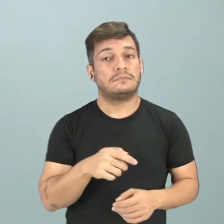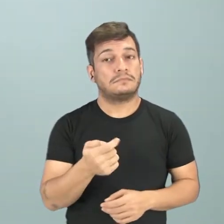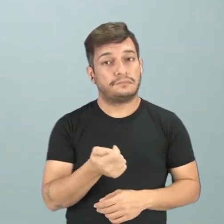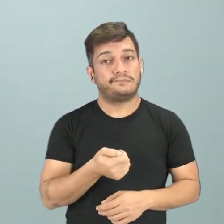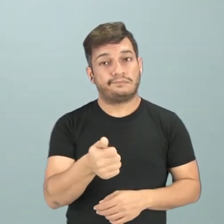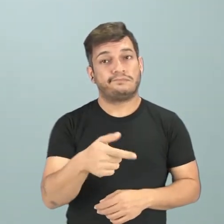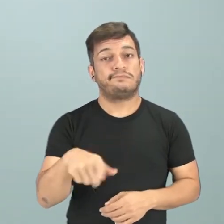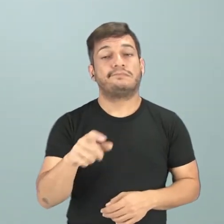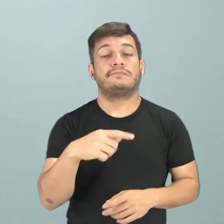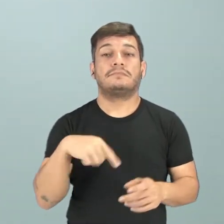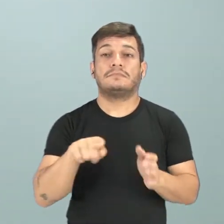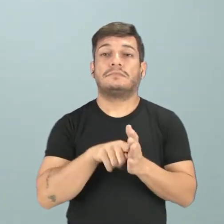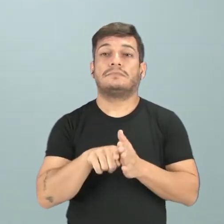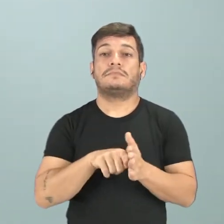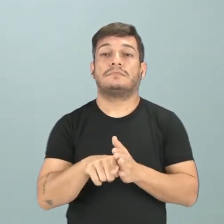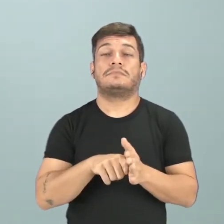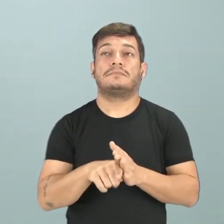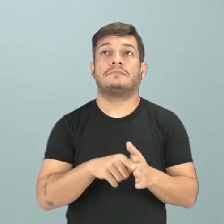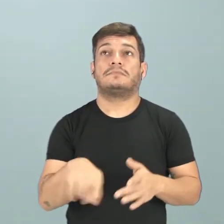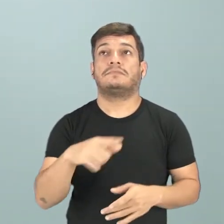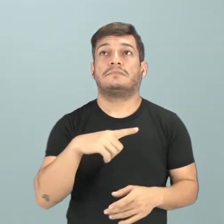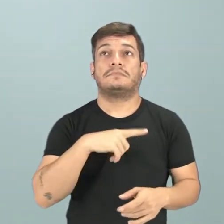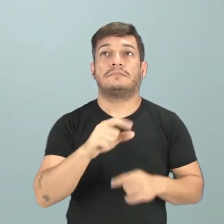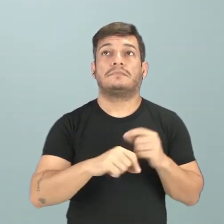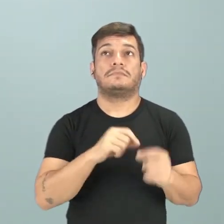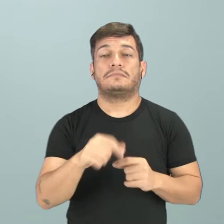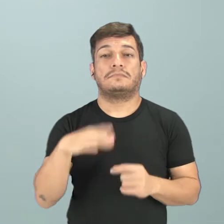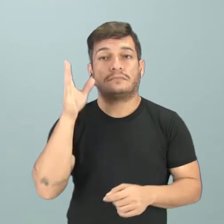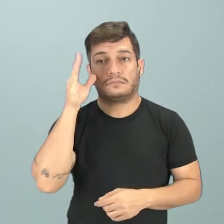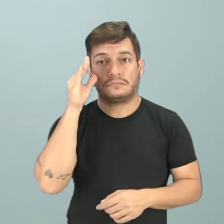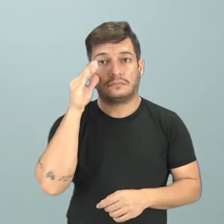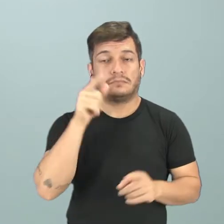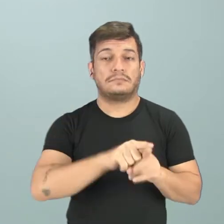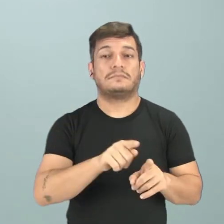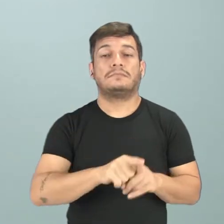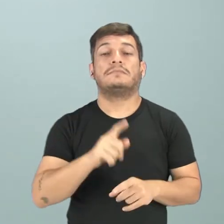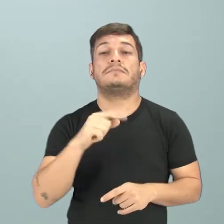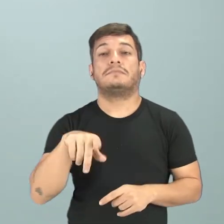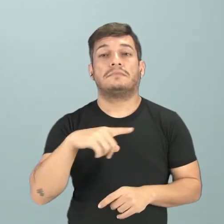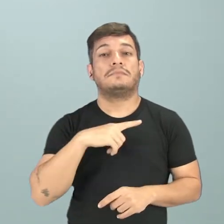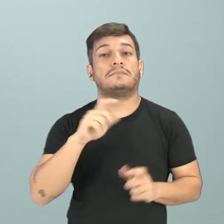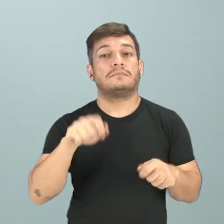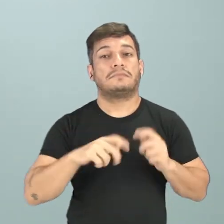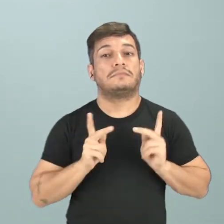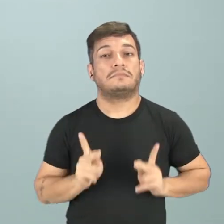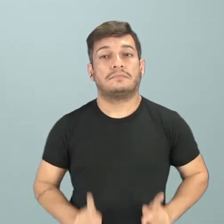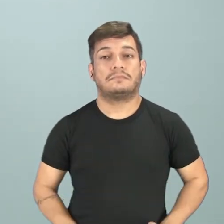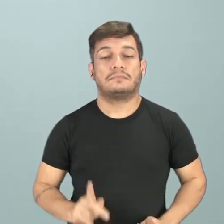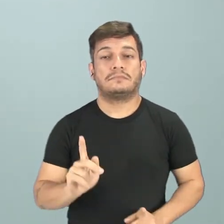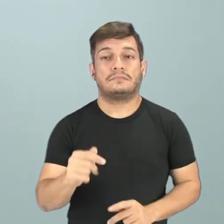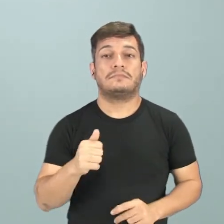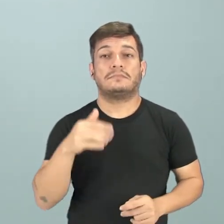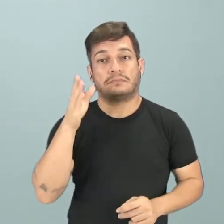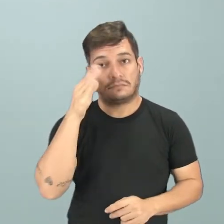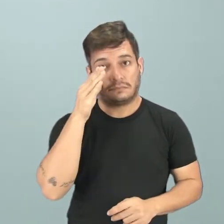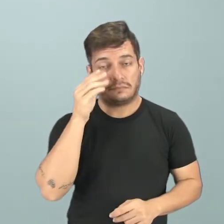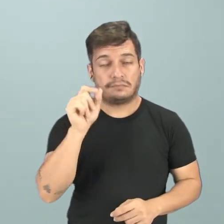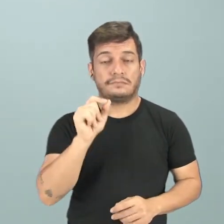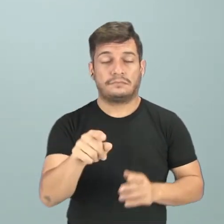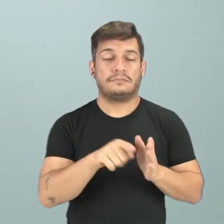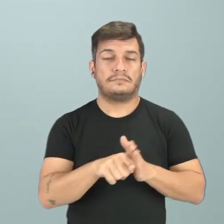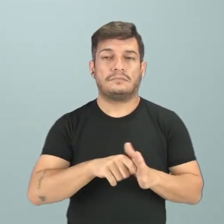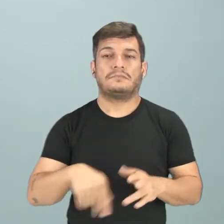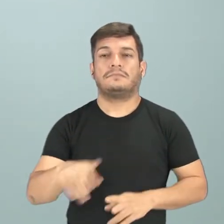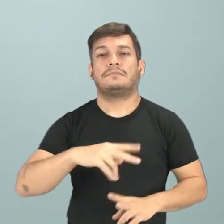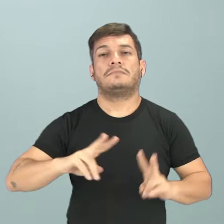você faça uma pesquisa, que você tenha essa curiosidade, que você tenha essa postura curiosa e